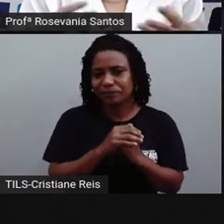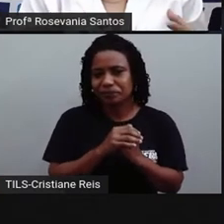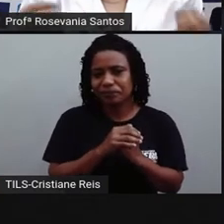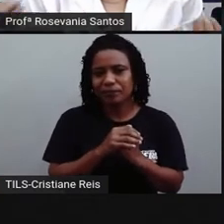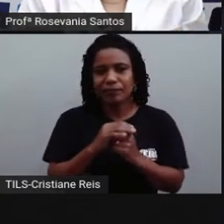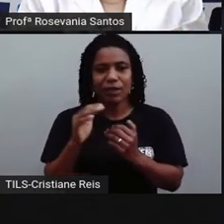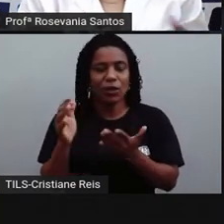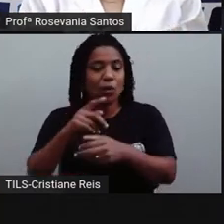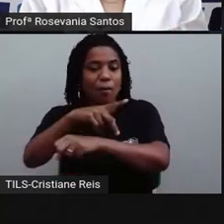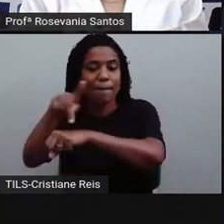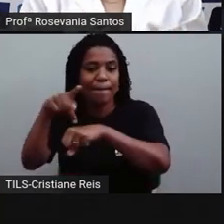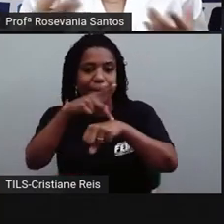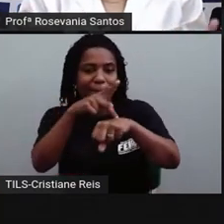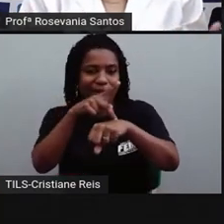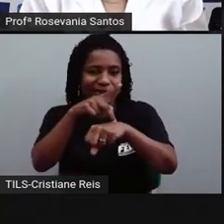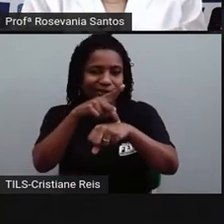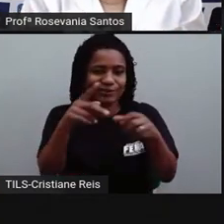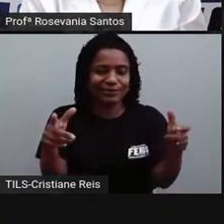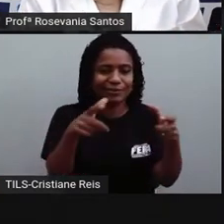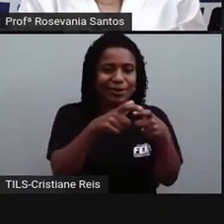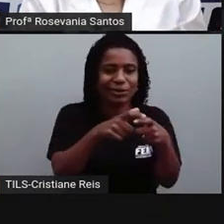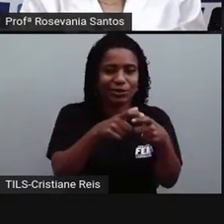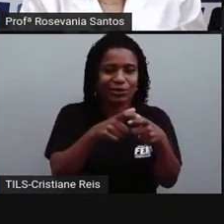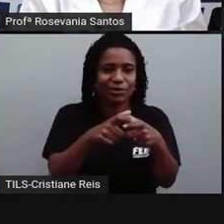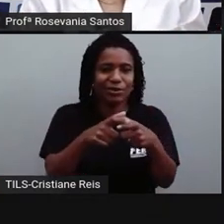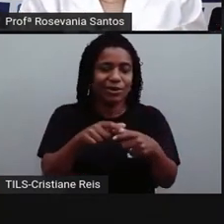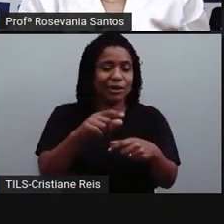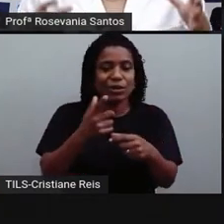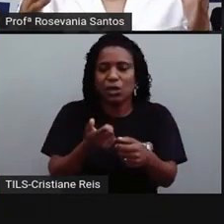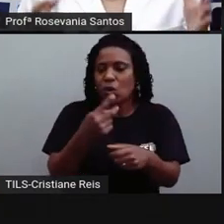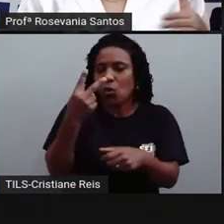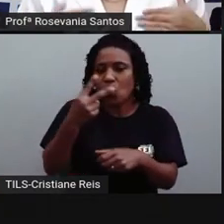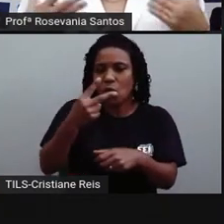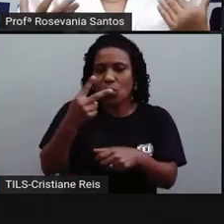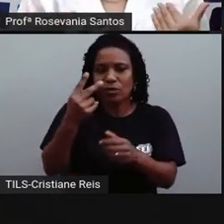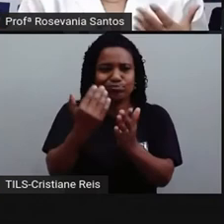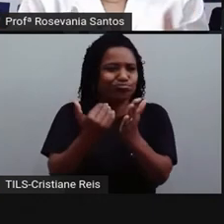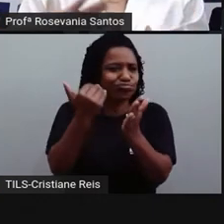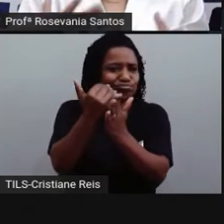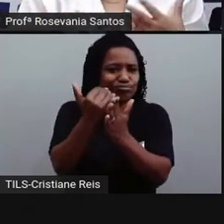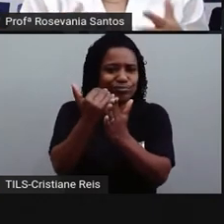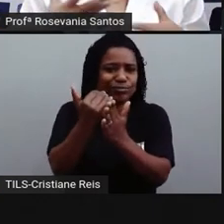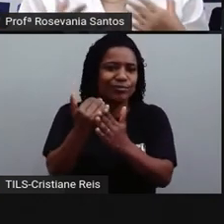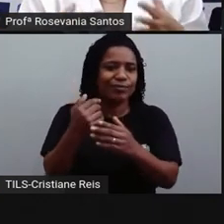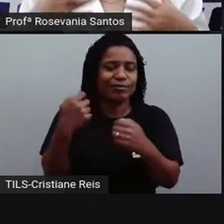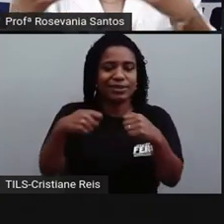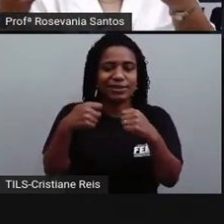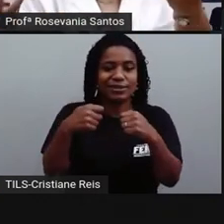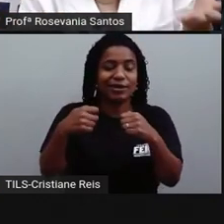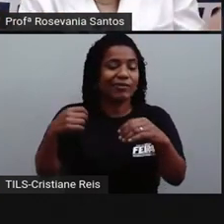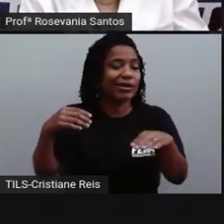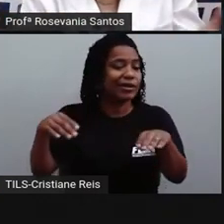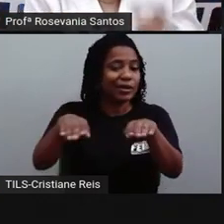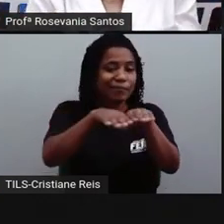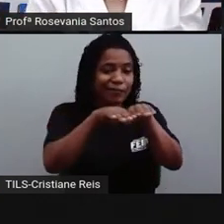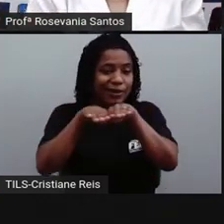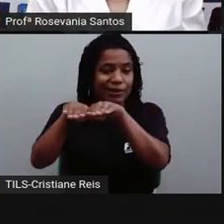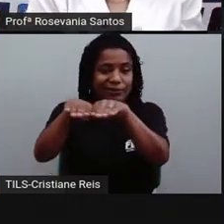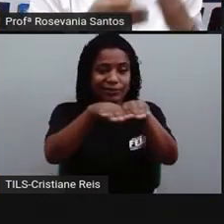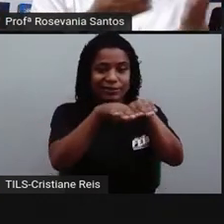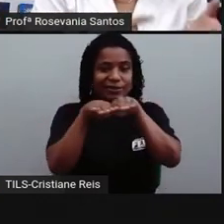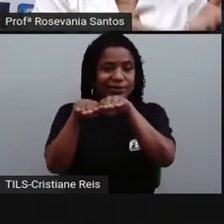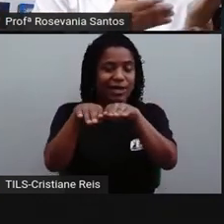mesmo um país pequeno com duas horas diferentes. Aí, precisou-se fazer um limite prático.